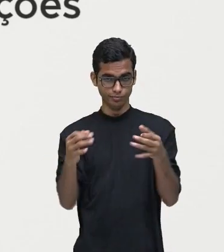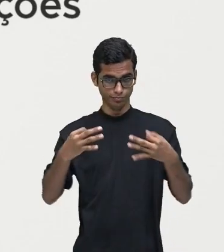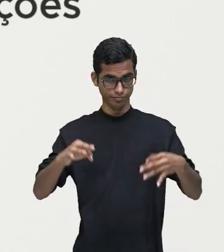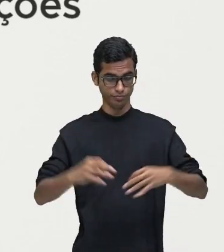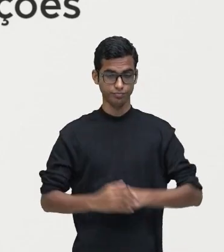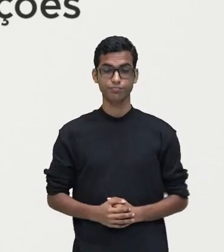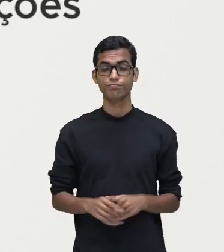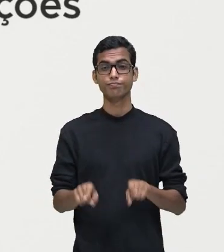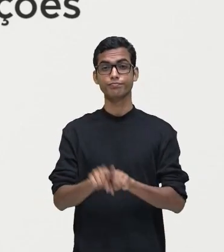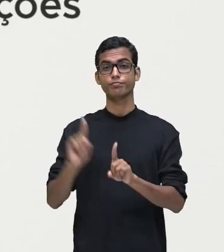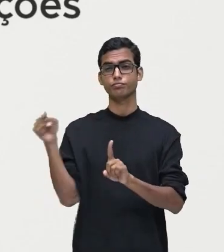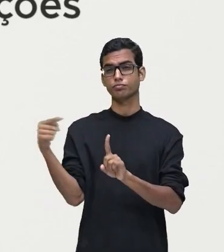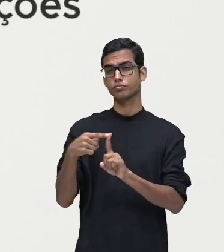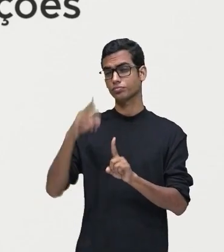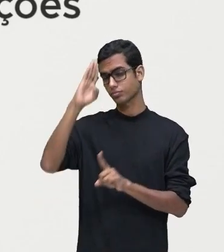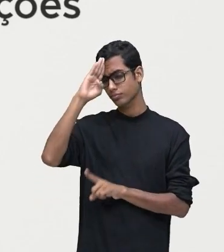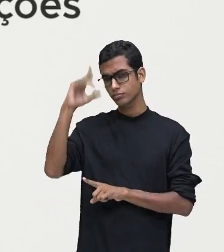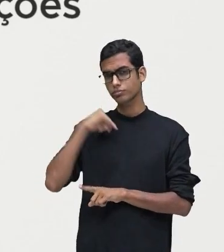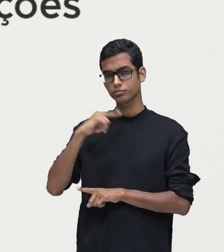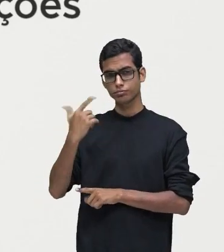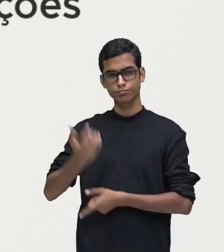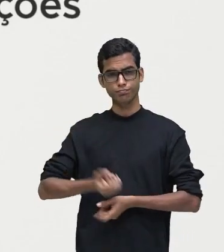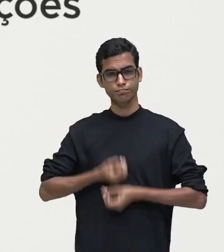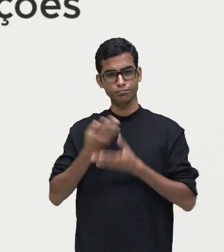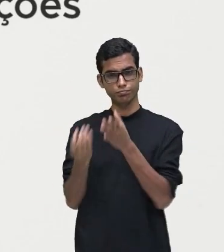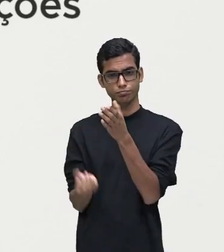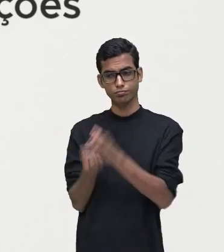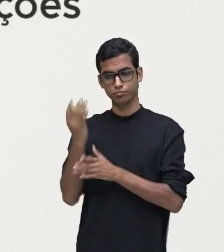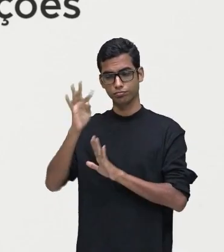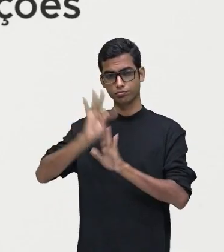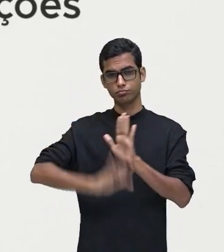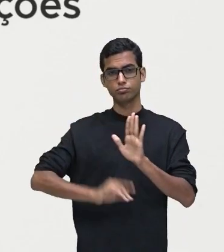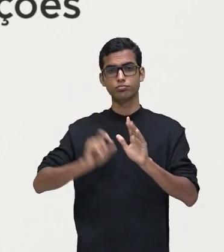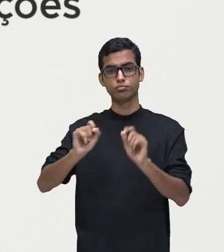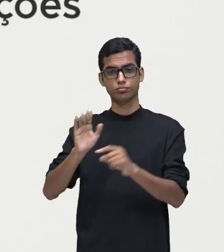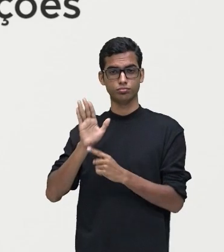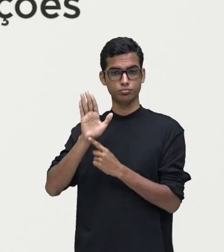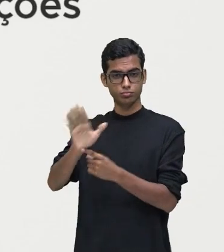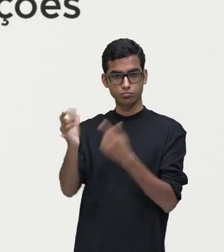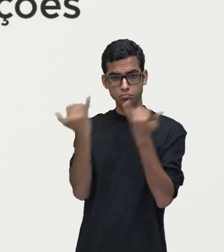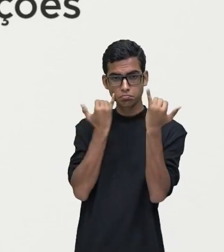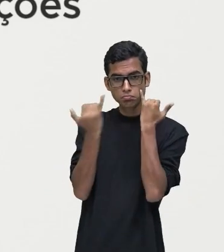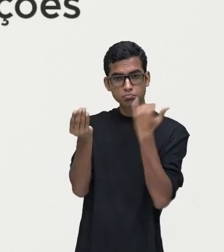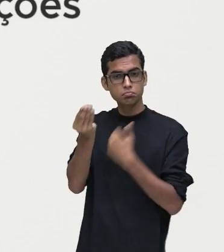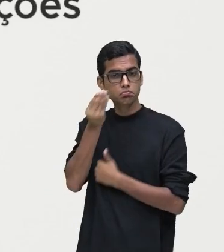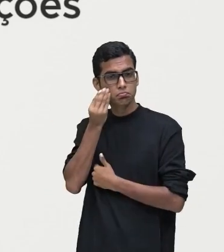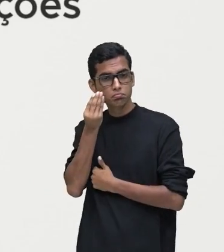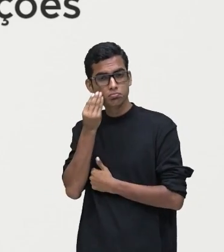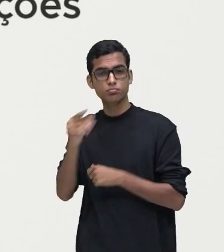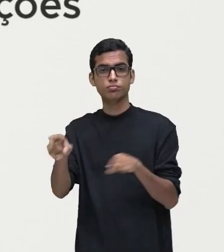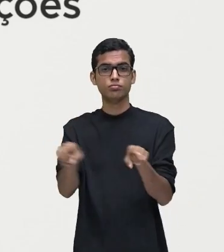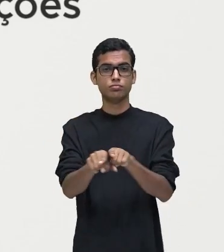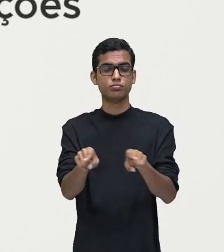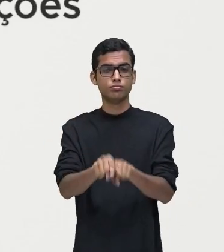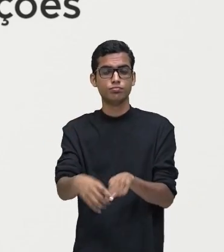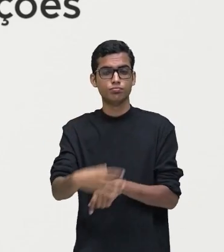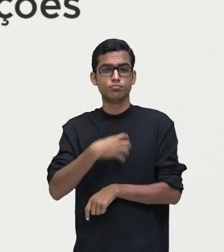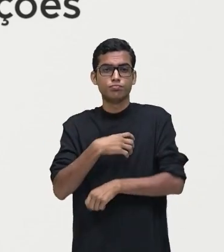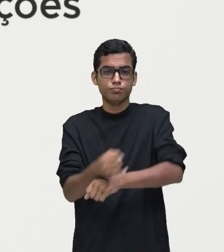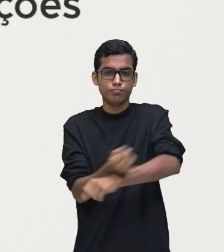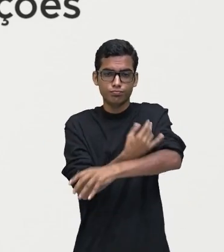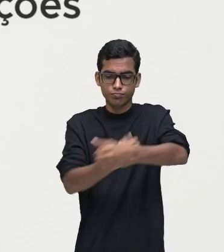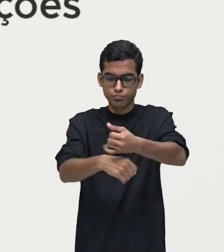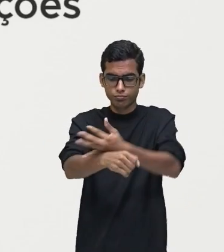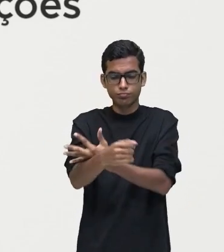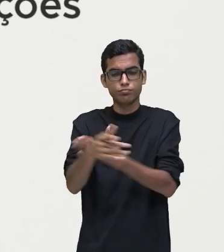O objetivo de quem produz esse texto é transmitir as observações e sensações do que é